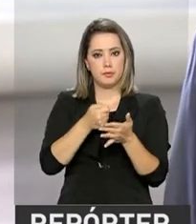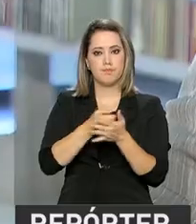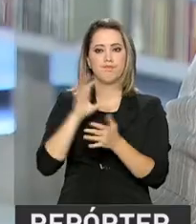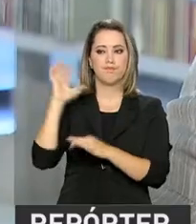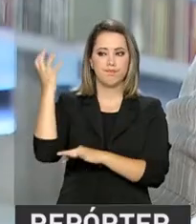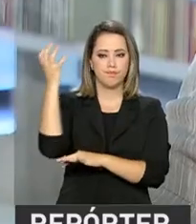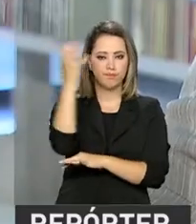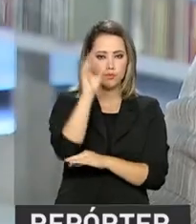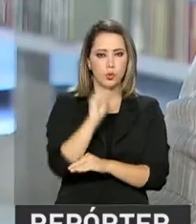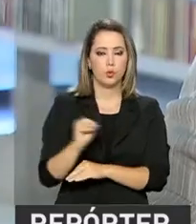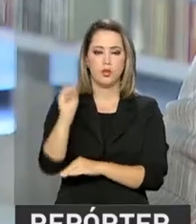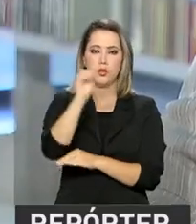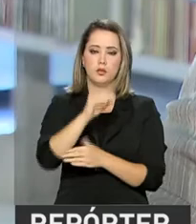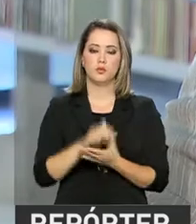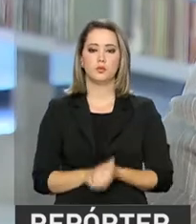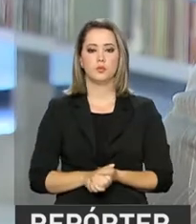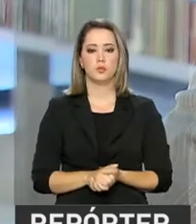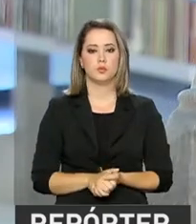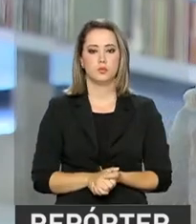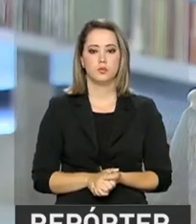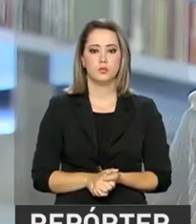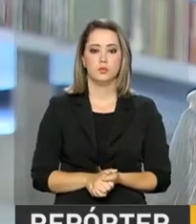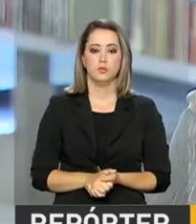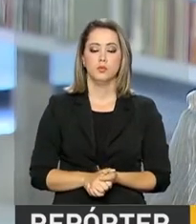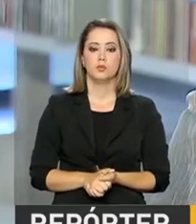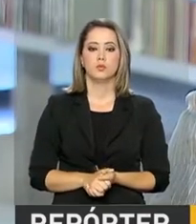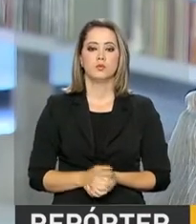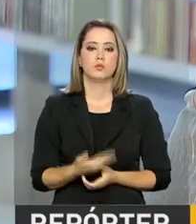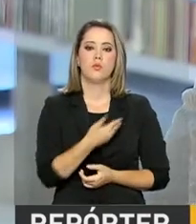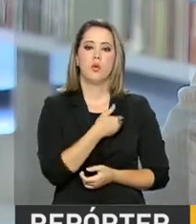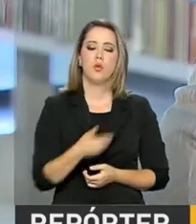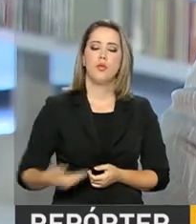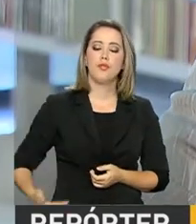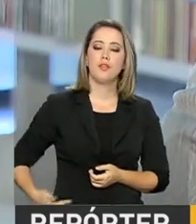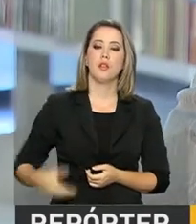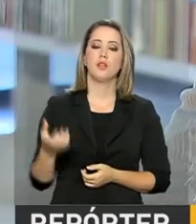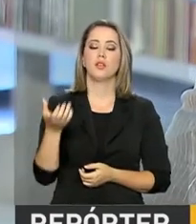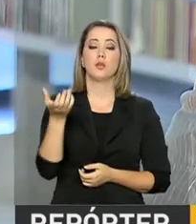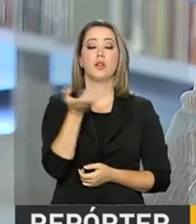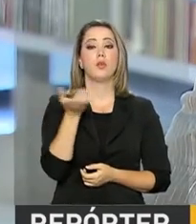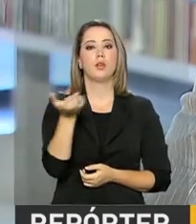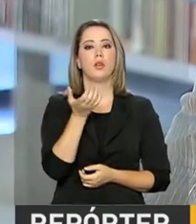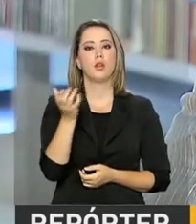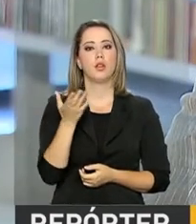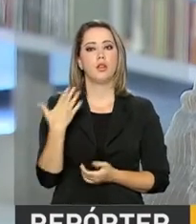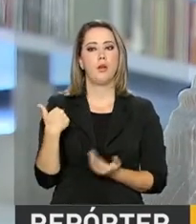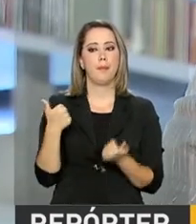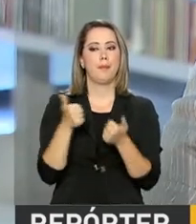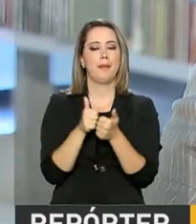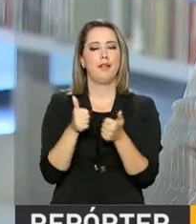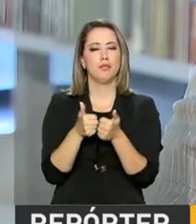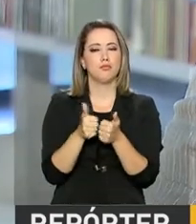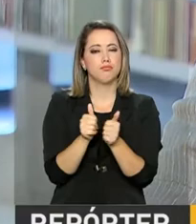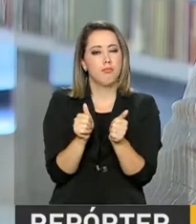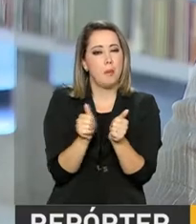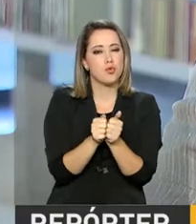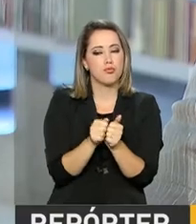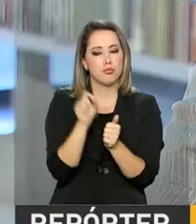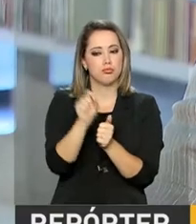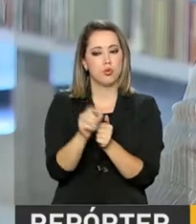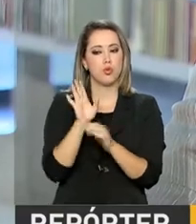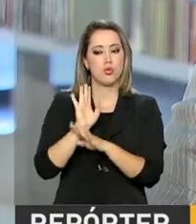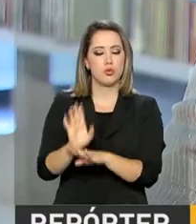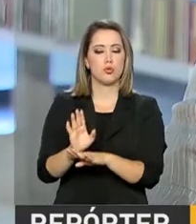na região. O governo Temer tenta reaproximar o discurso do Itamaraty de uma lógica tradicional de apoio